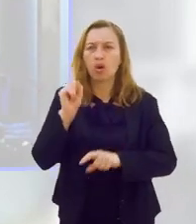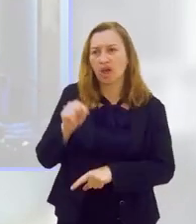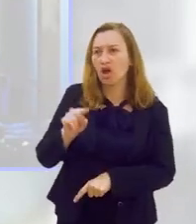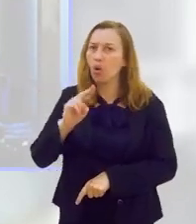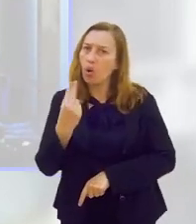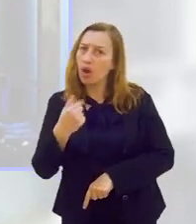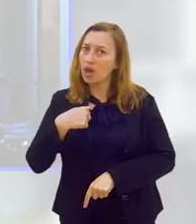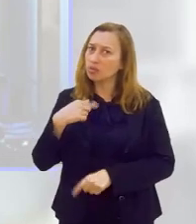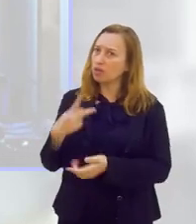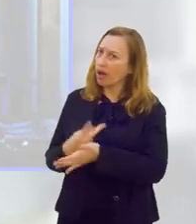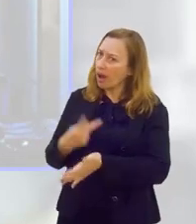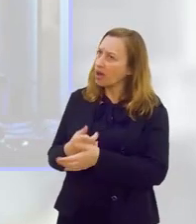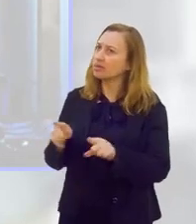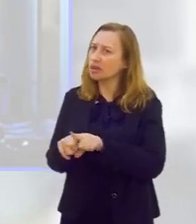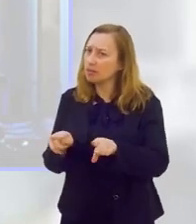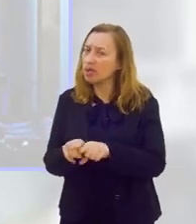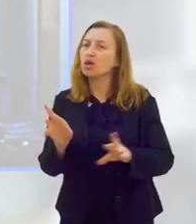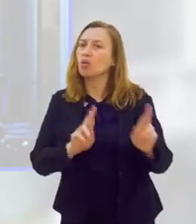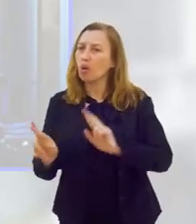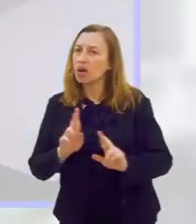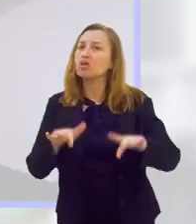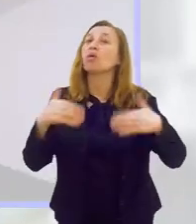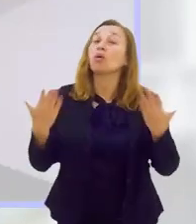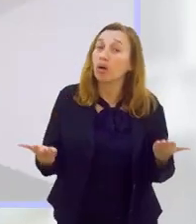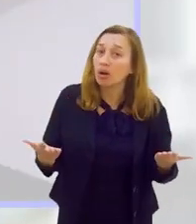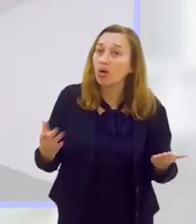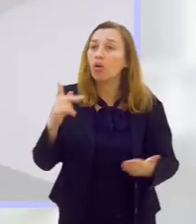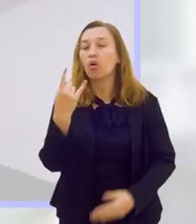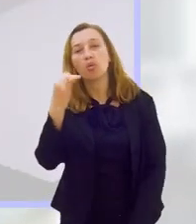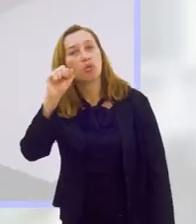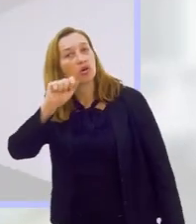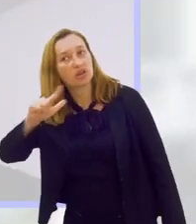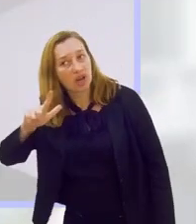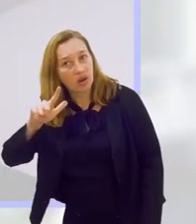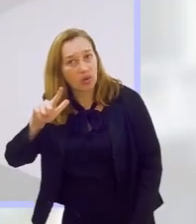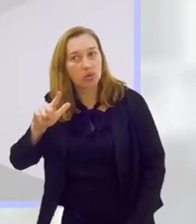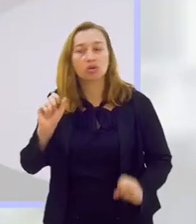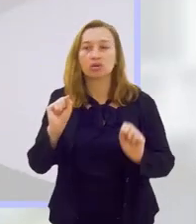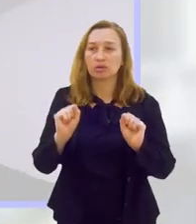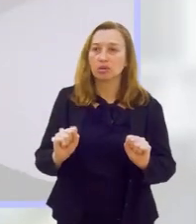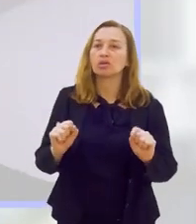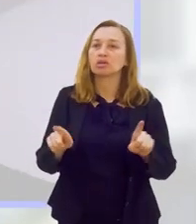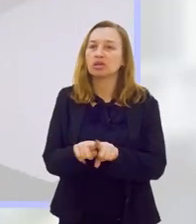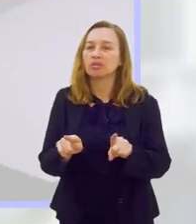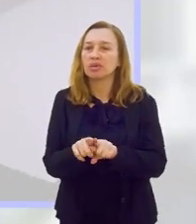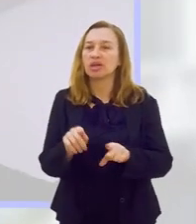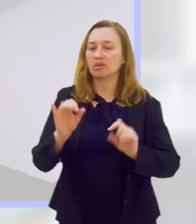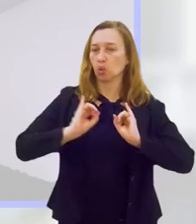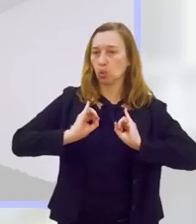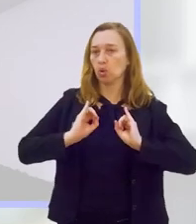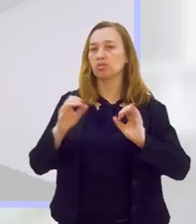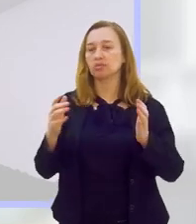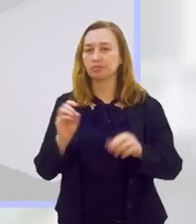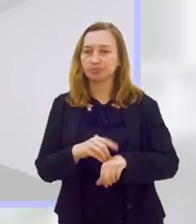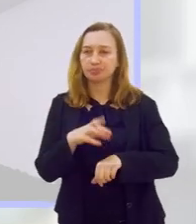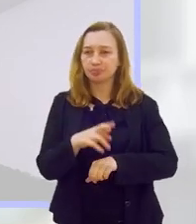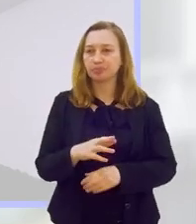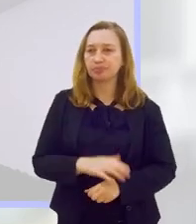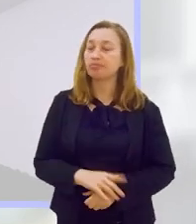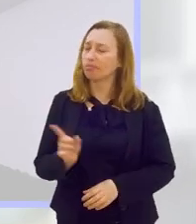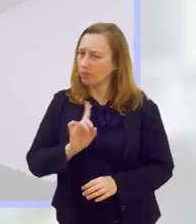aí de hormonal com uma possível causa também do sedentarismo, doutora? Não, está certíssimo, Rafael.